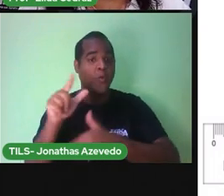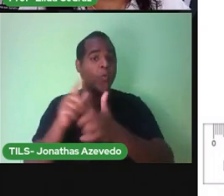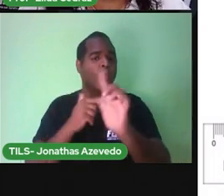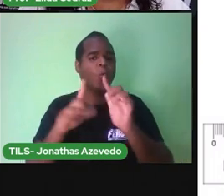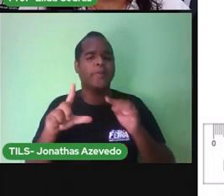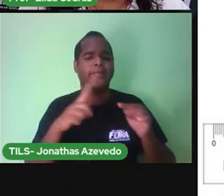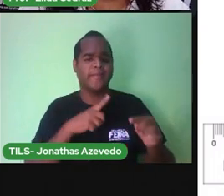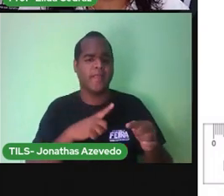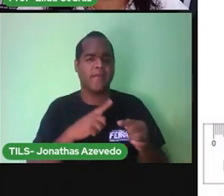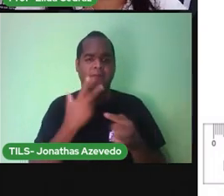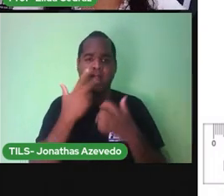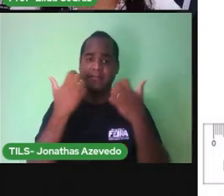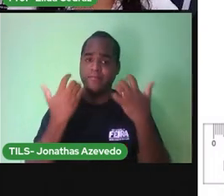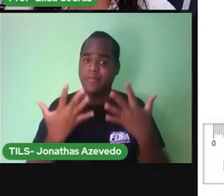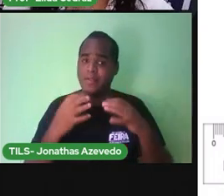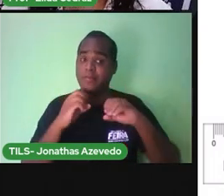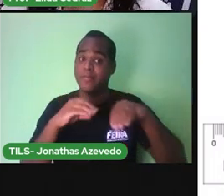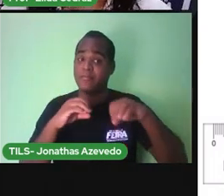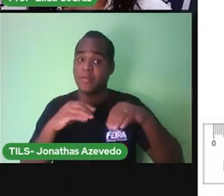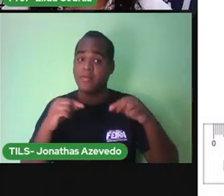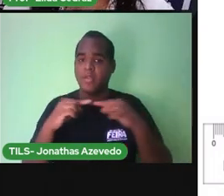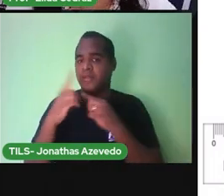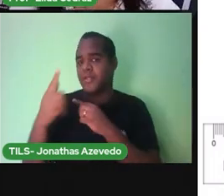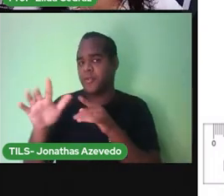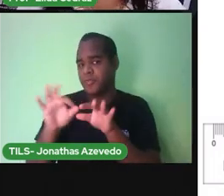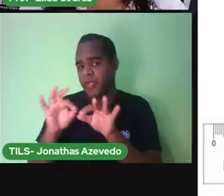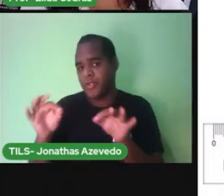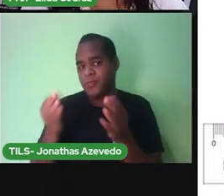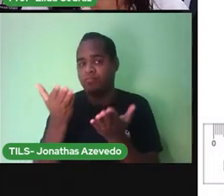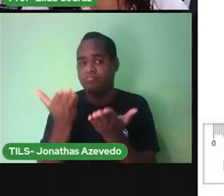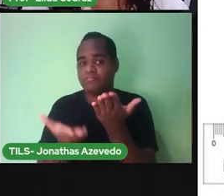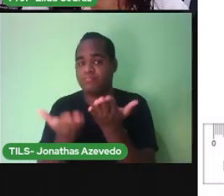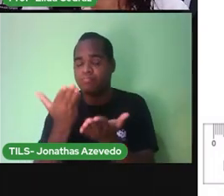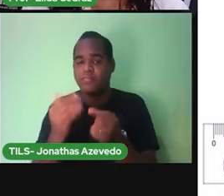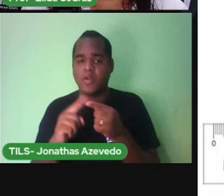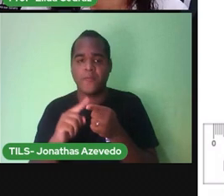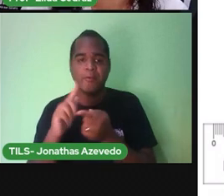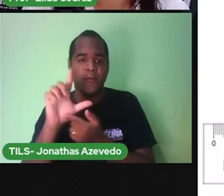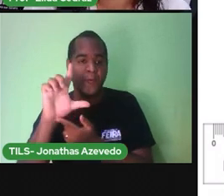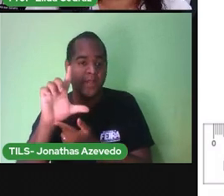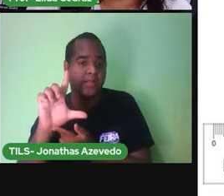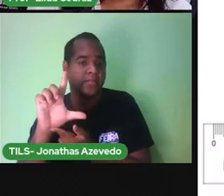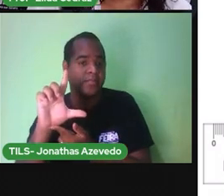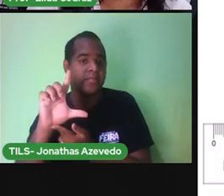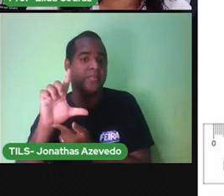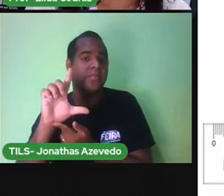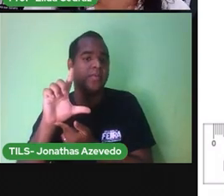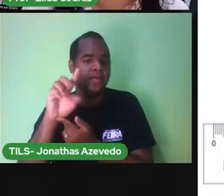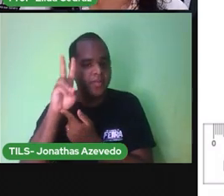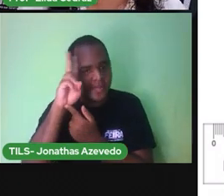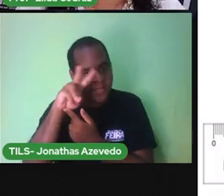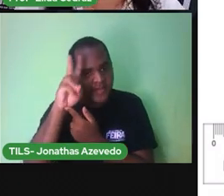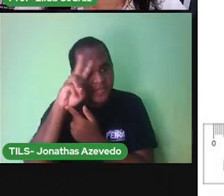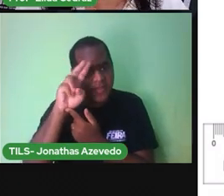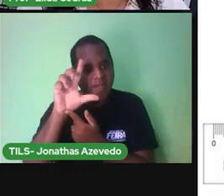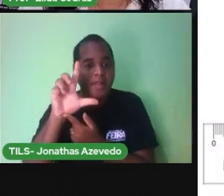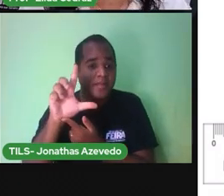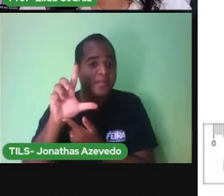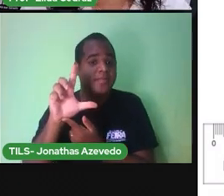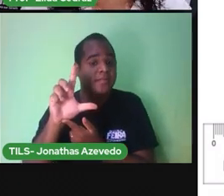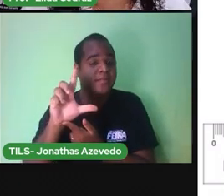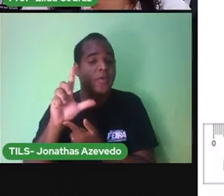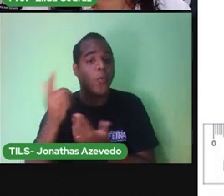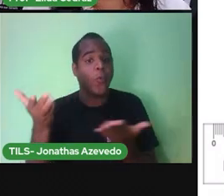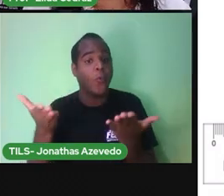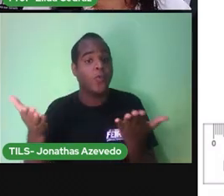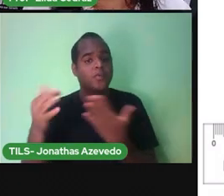outro tipo de medida Nós vimos o quilo, o litro Estão lembrados? Hoje